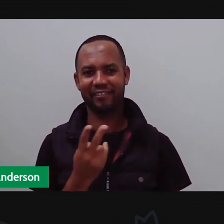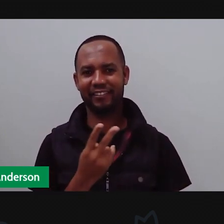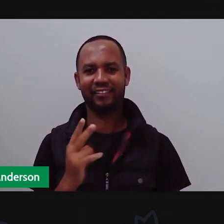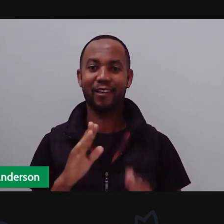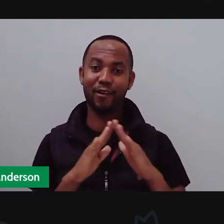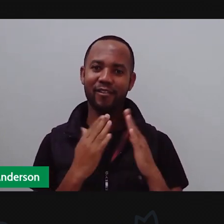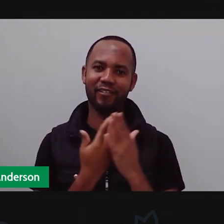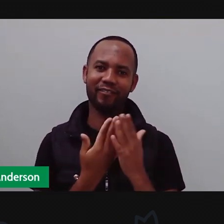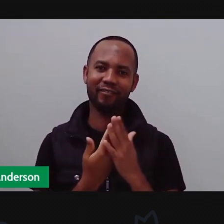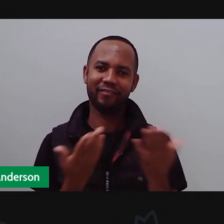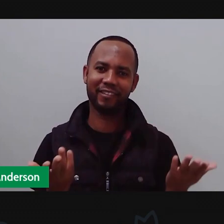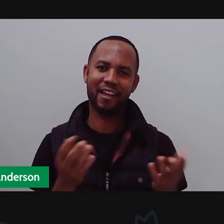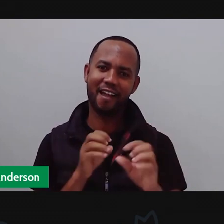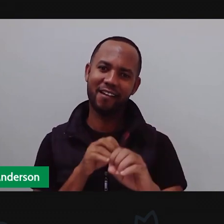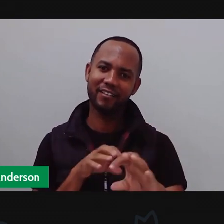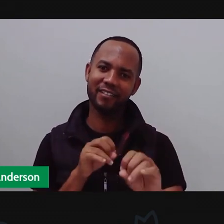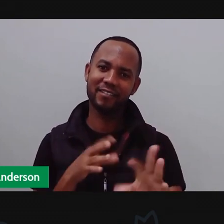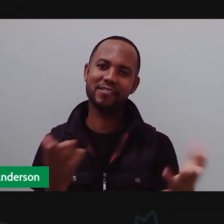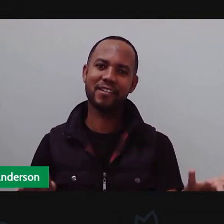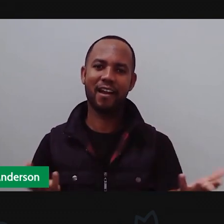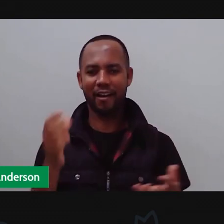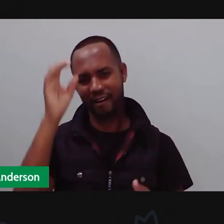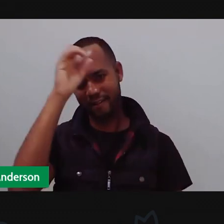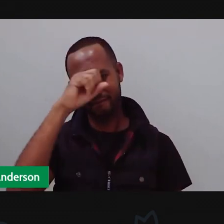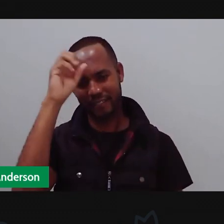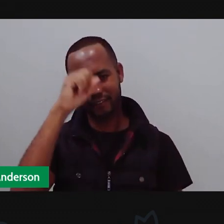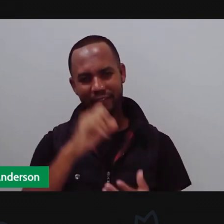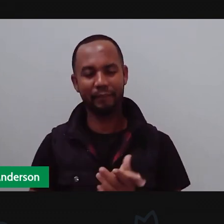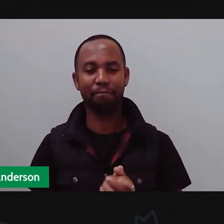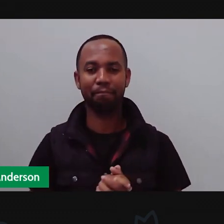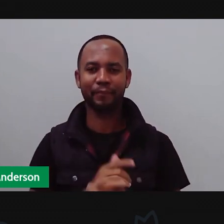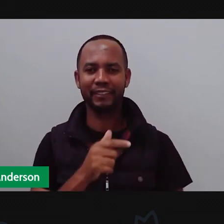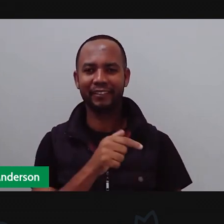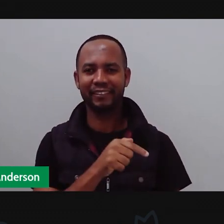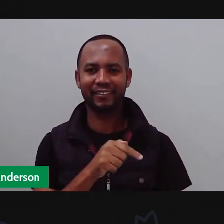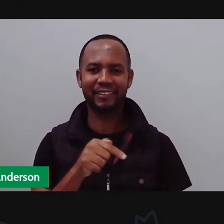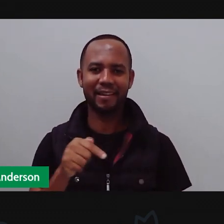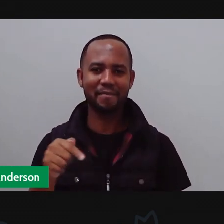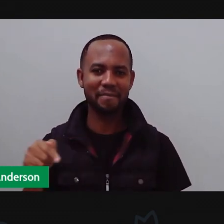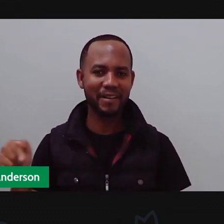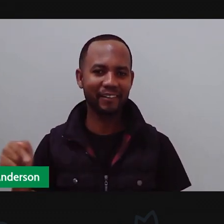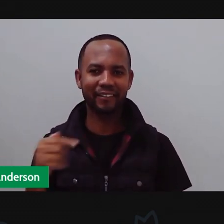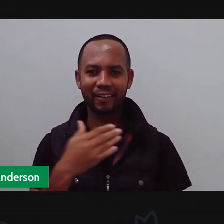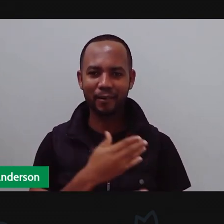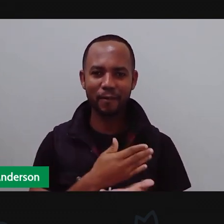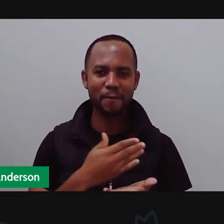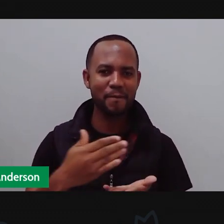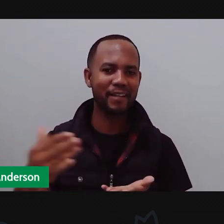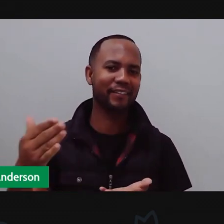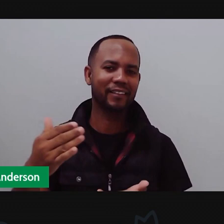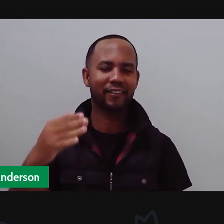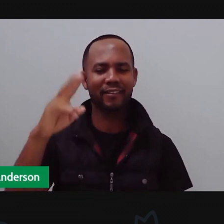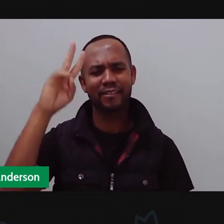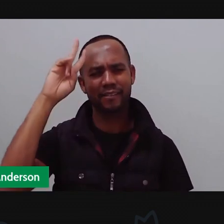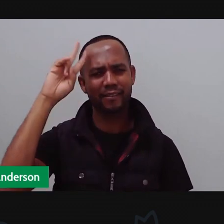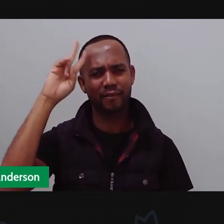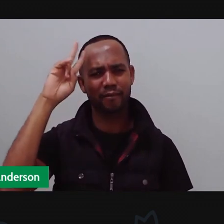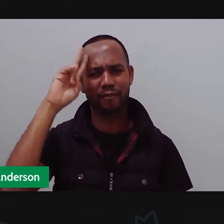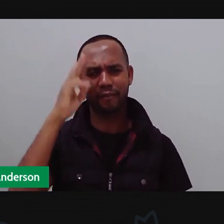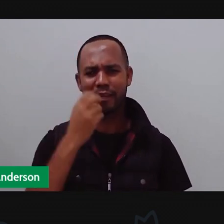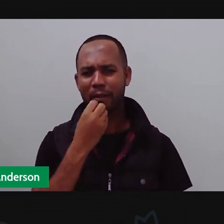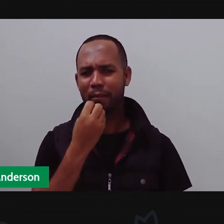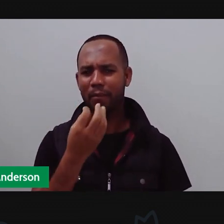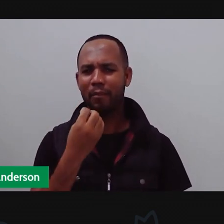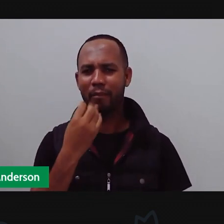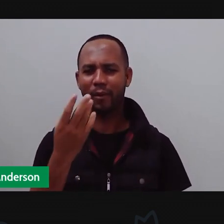aí? Mais uma semana, Anderson, começando, ó, aquele segundo maravilhoso, tira